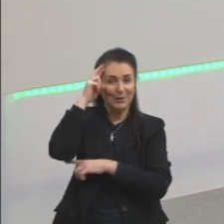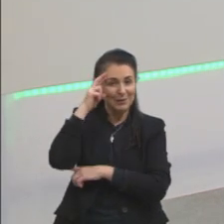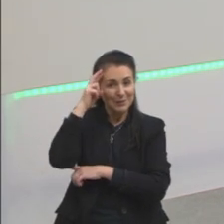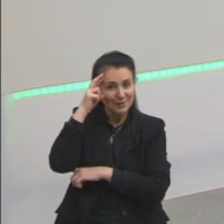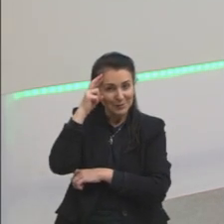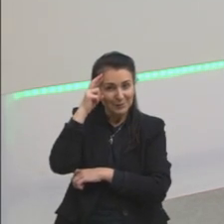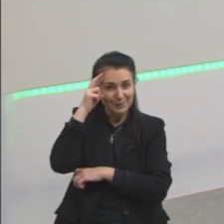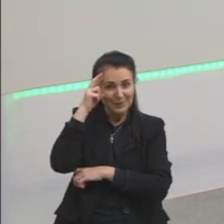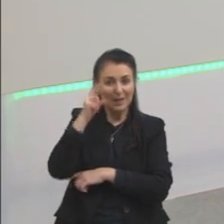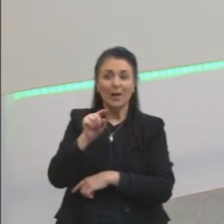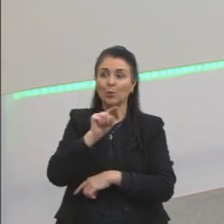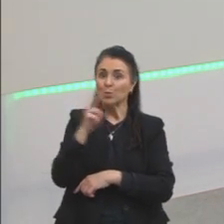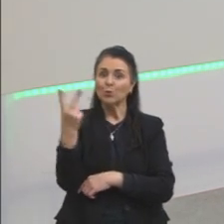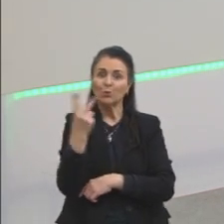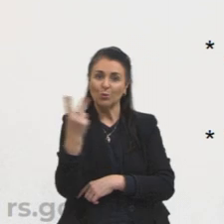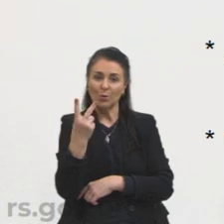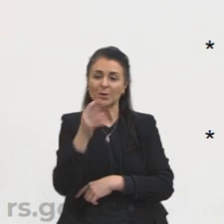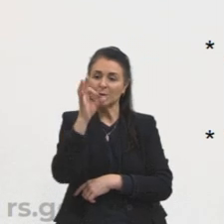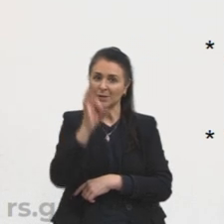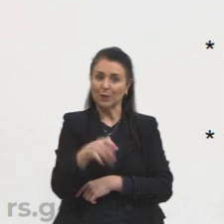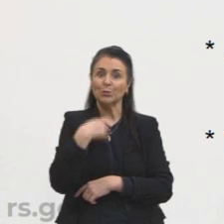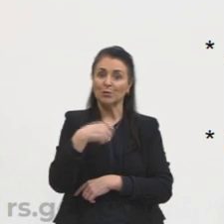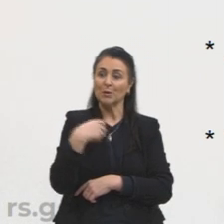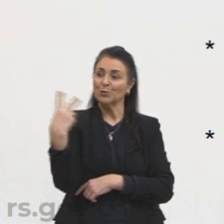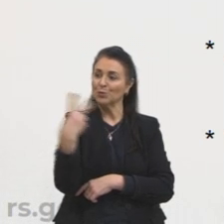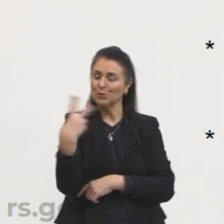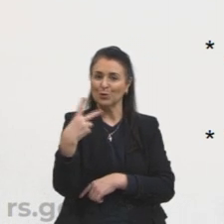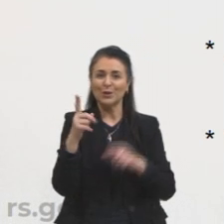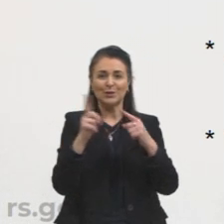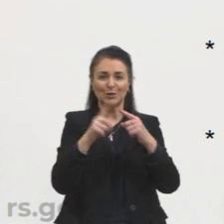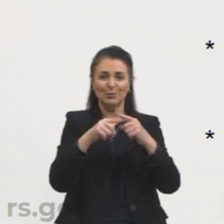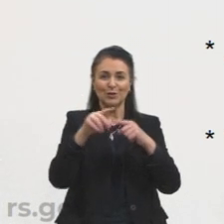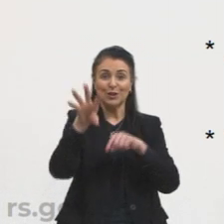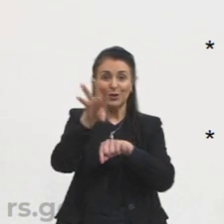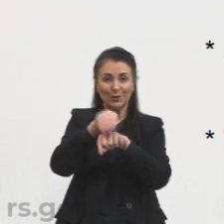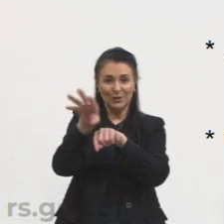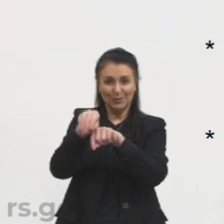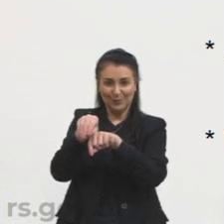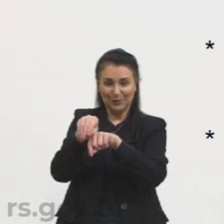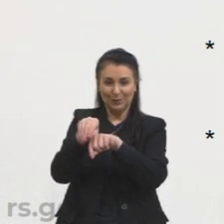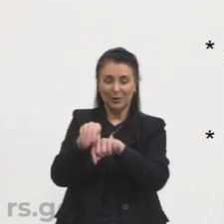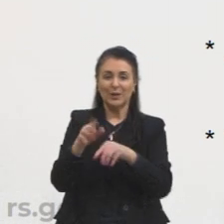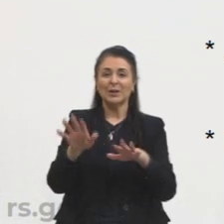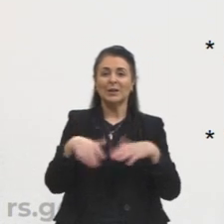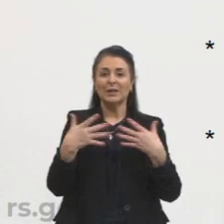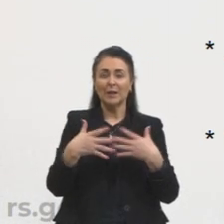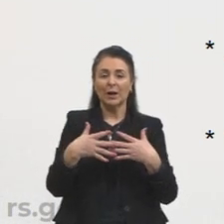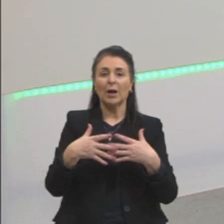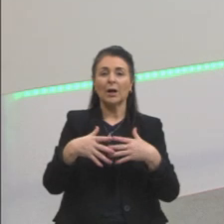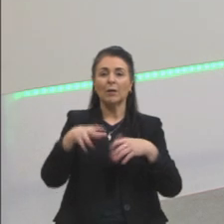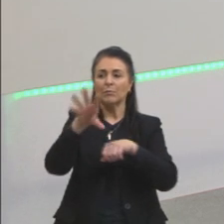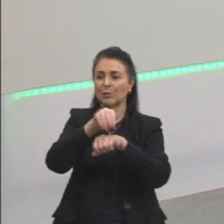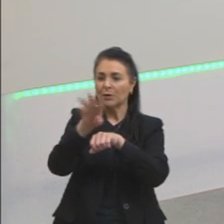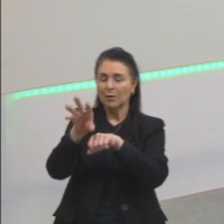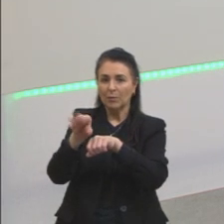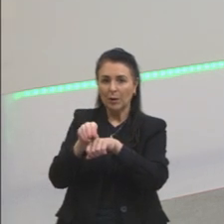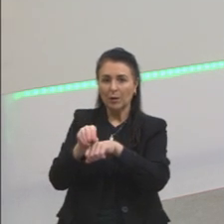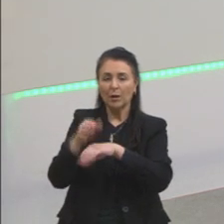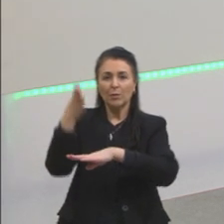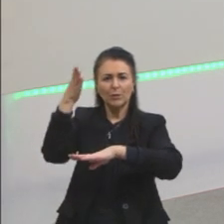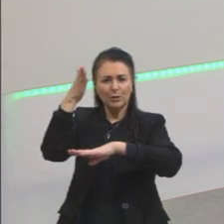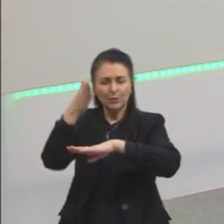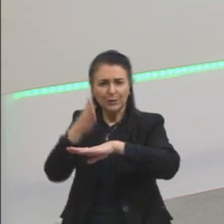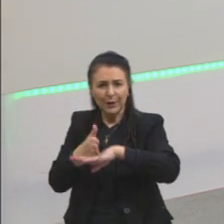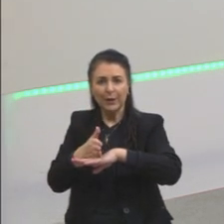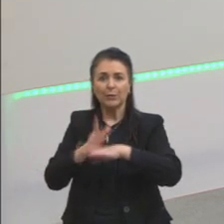têm razão e nós precisamos dos dois para chegar ao conhecimento. Então, veja só, conhecimento, então, na Idade Moderna, passa pelos